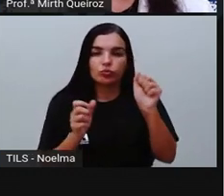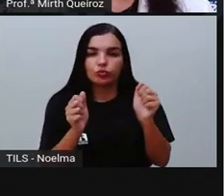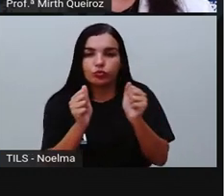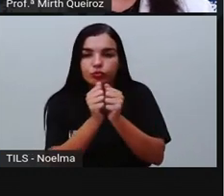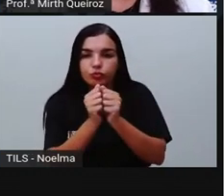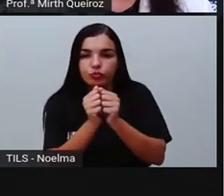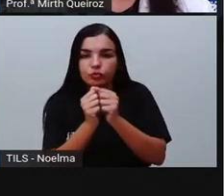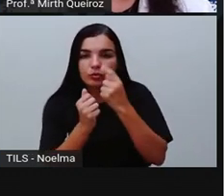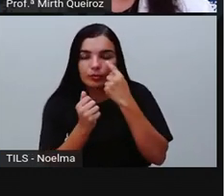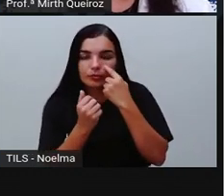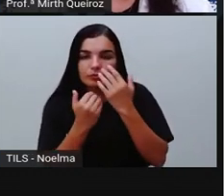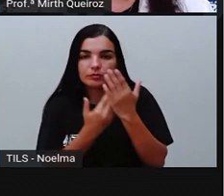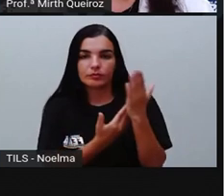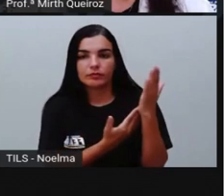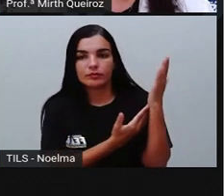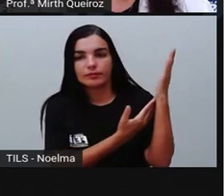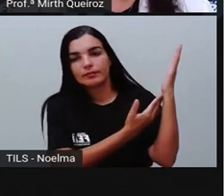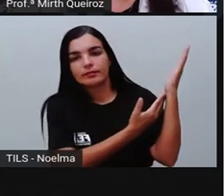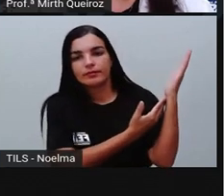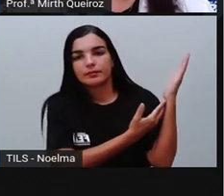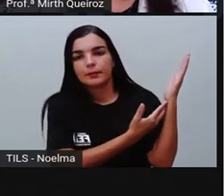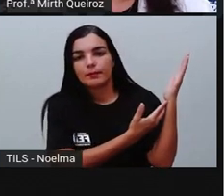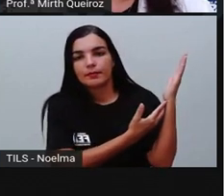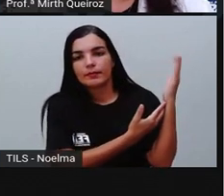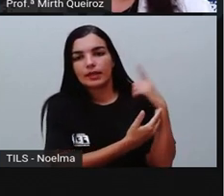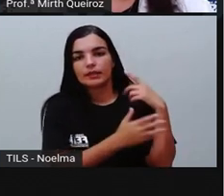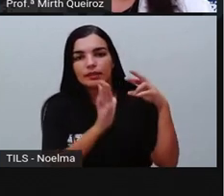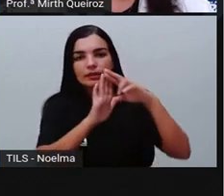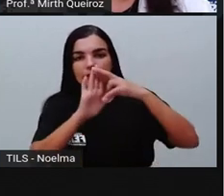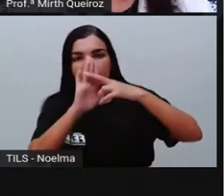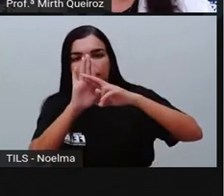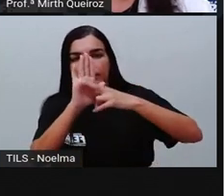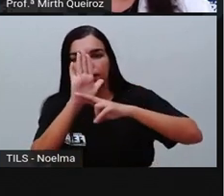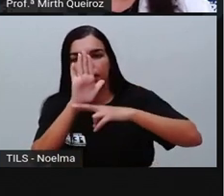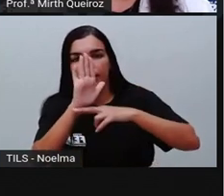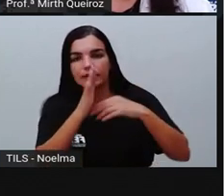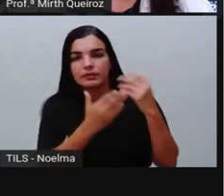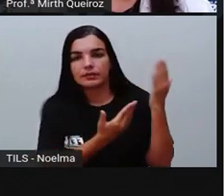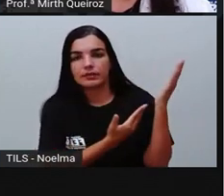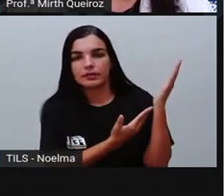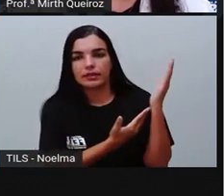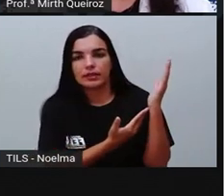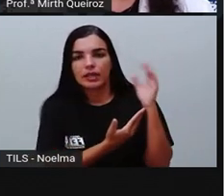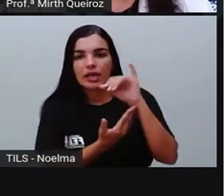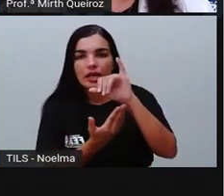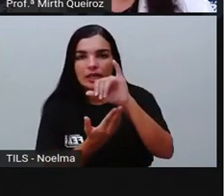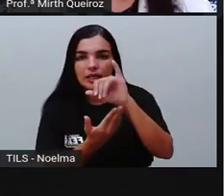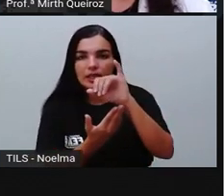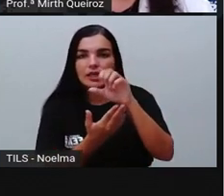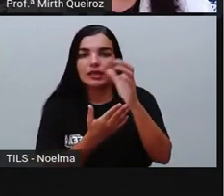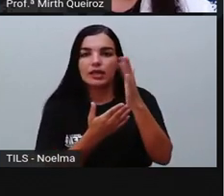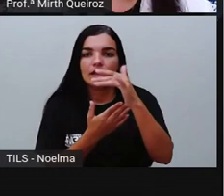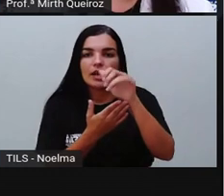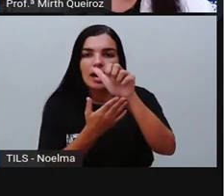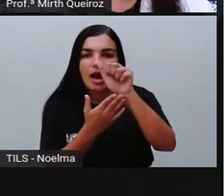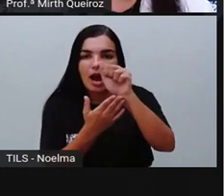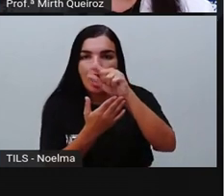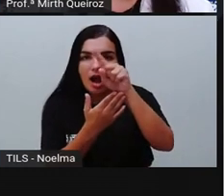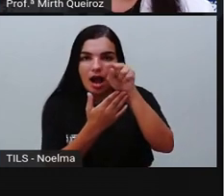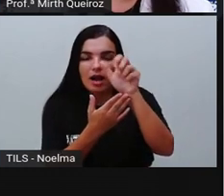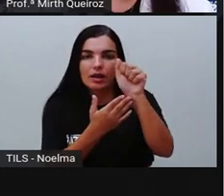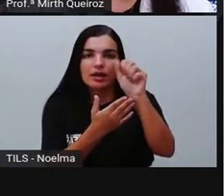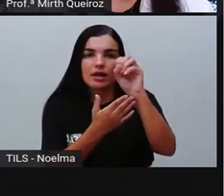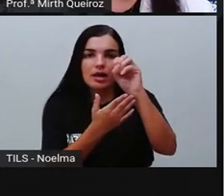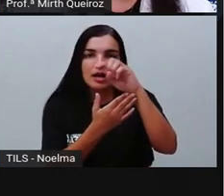Is, us, am, am, um, r, x, l,